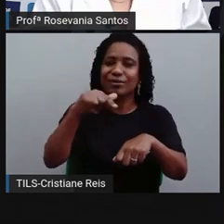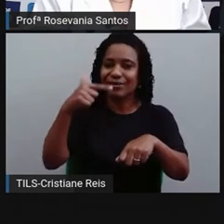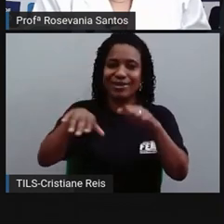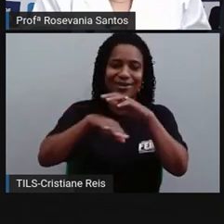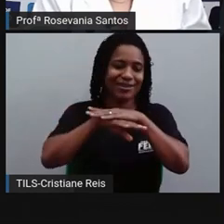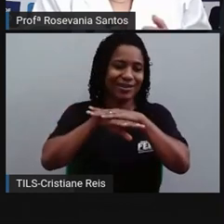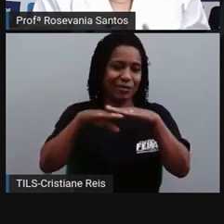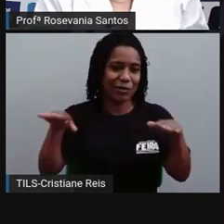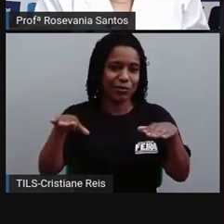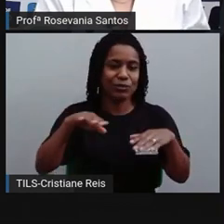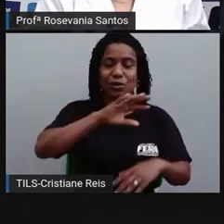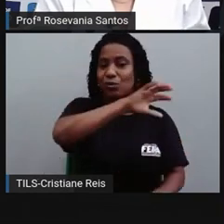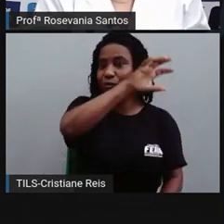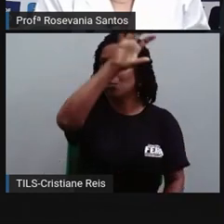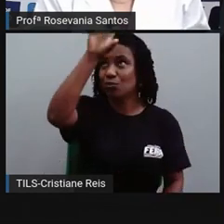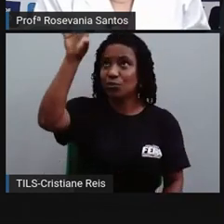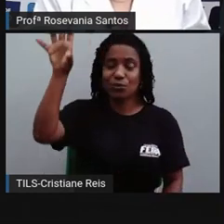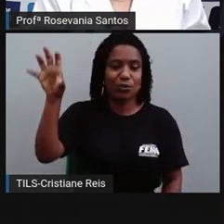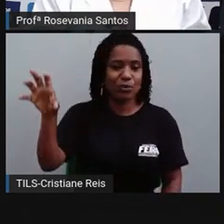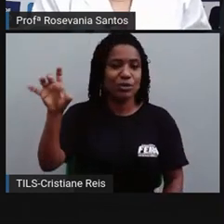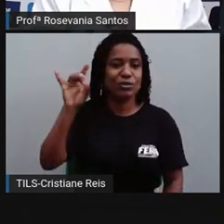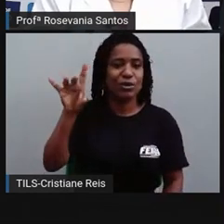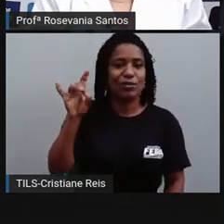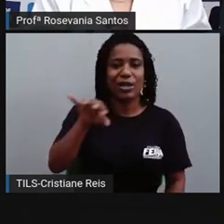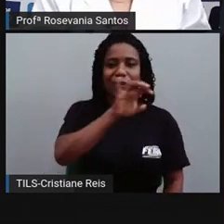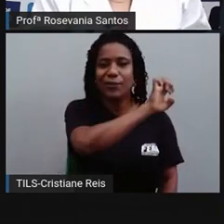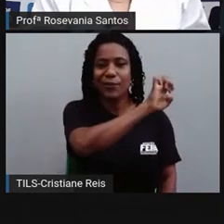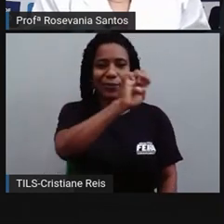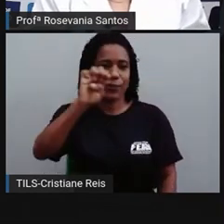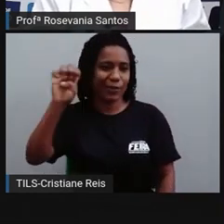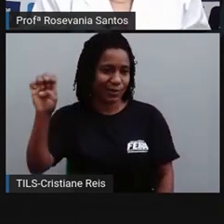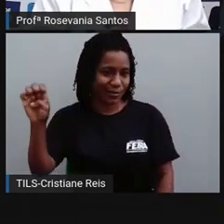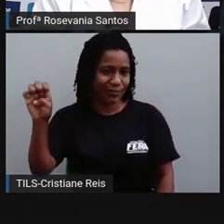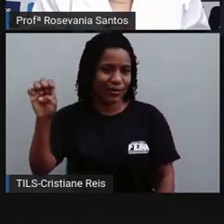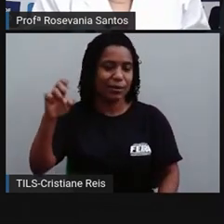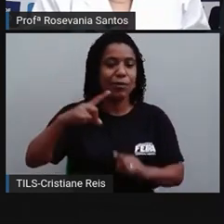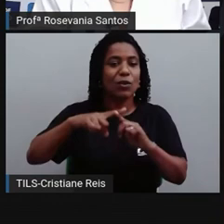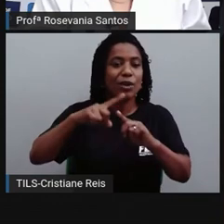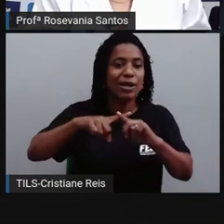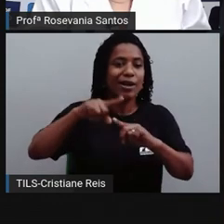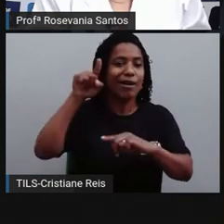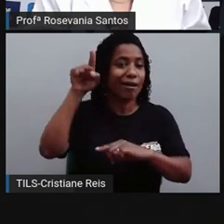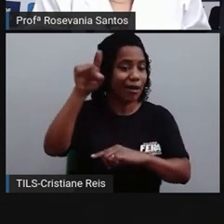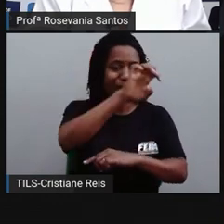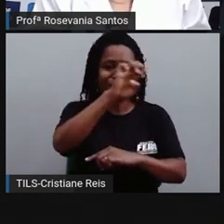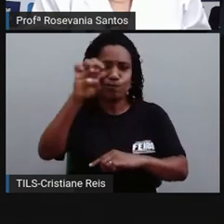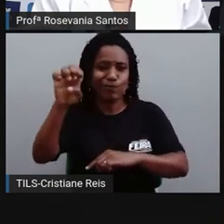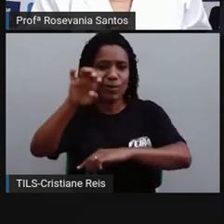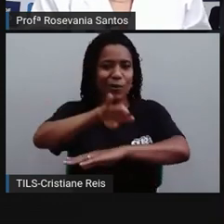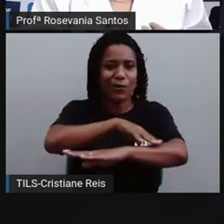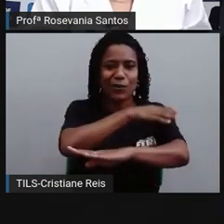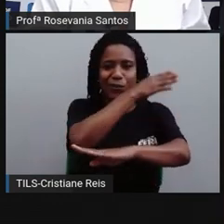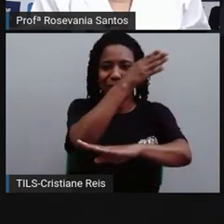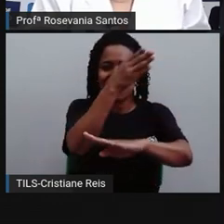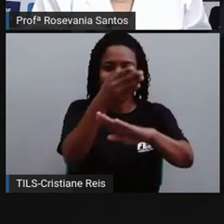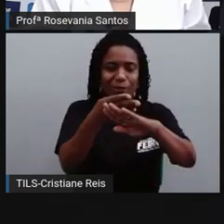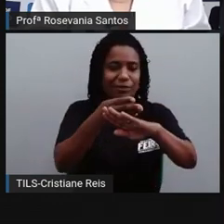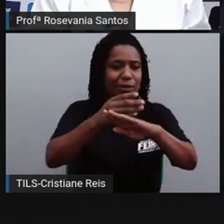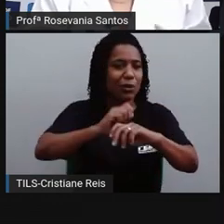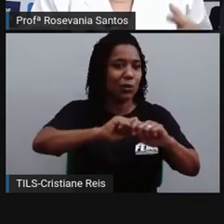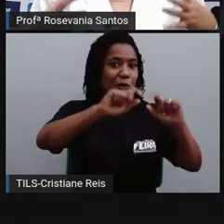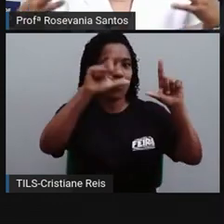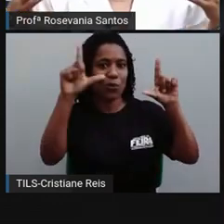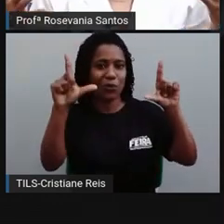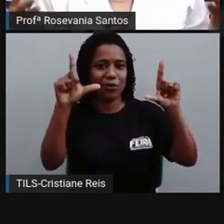regiões mais afastadas da linha do Equador, pelo fato de os dias serem mais longos nessa estação do ano. então, de qualquer